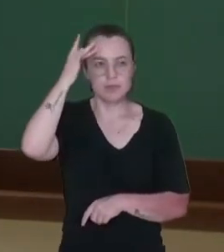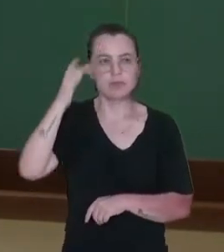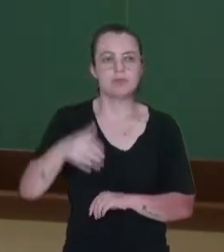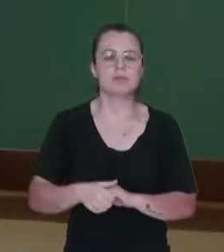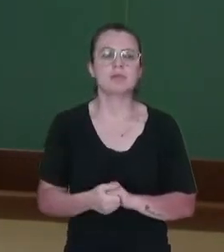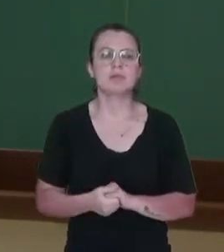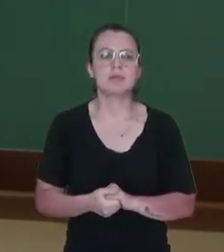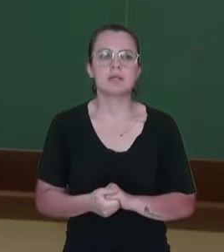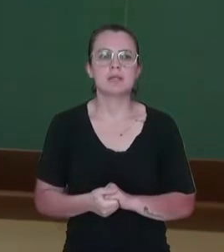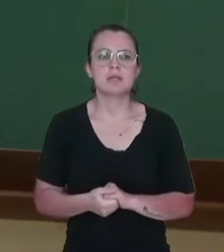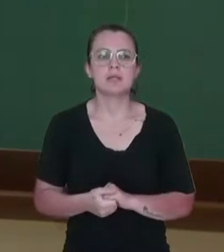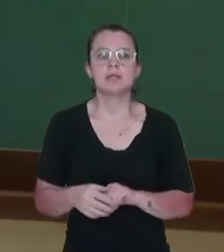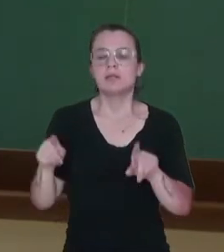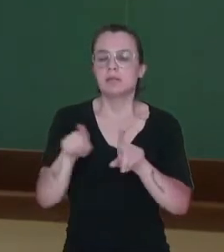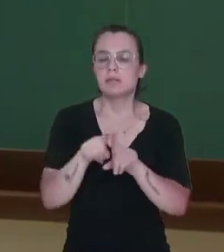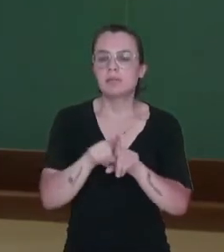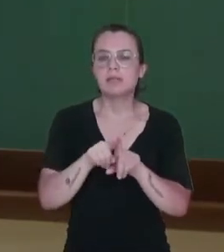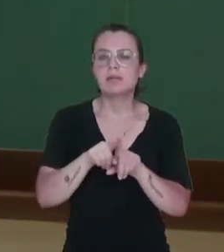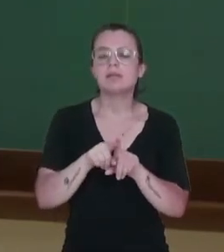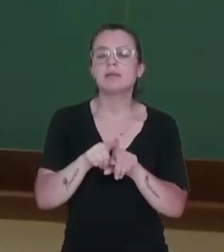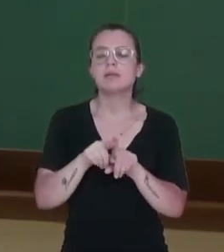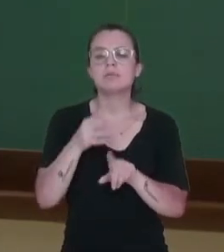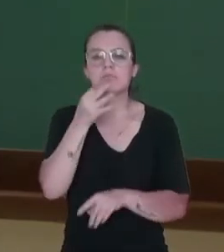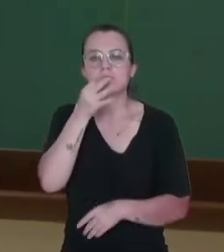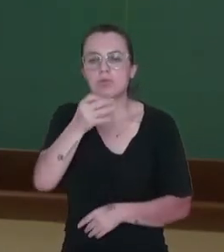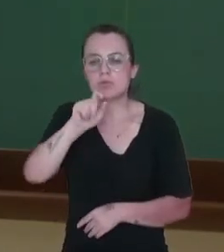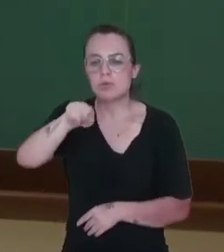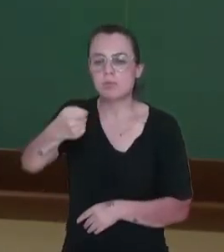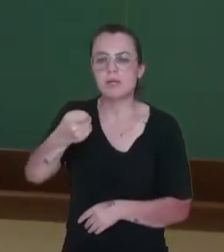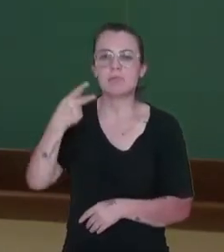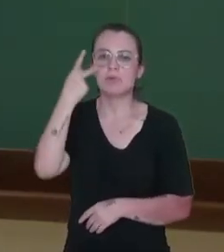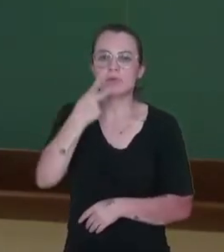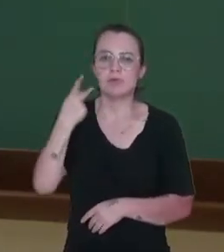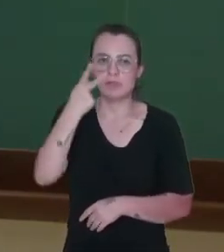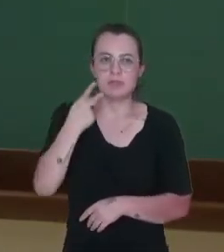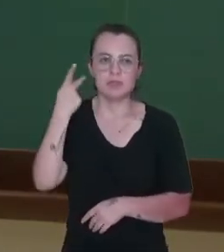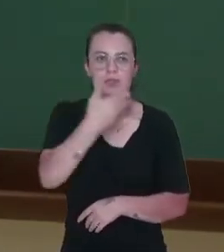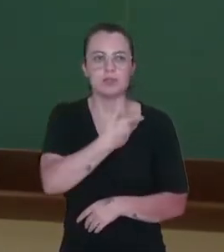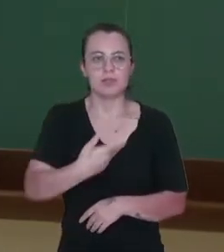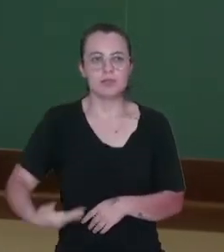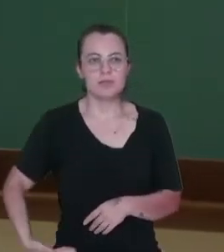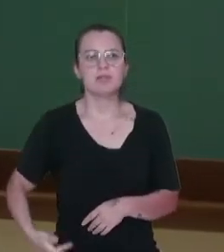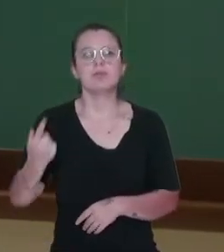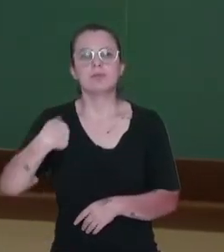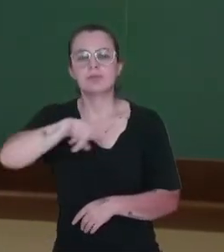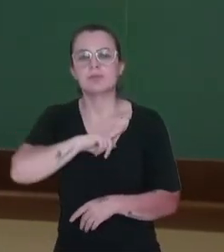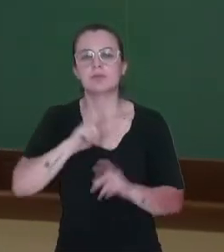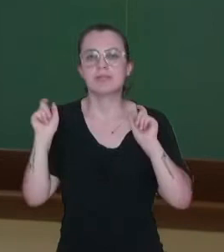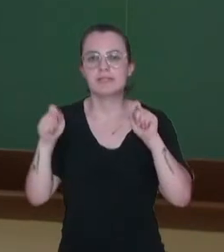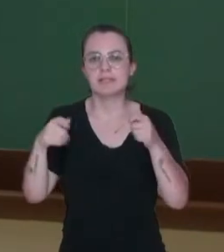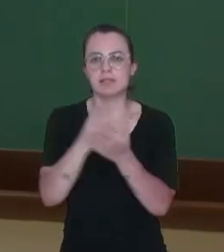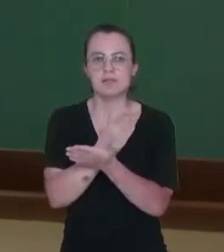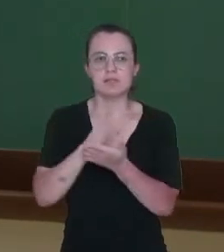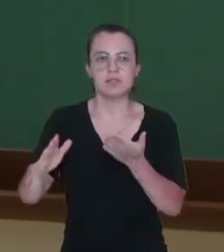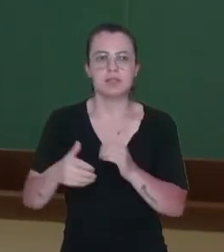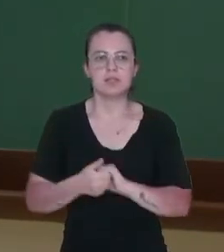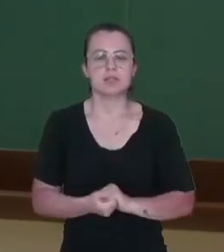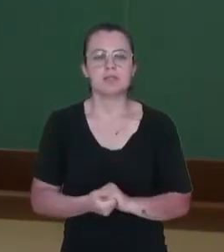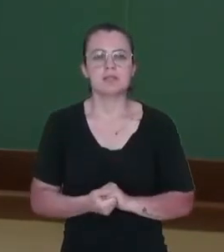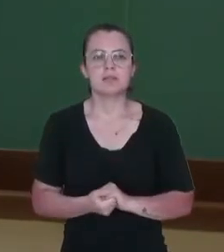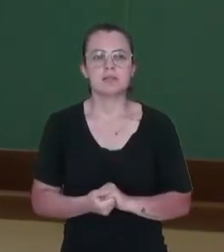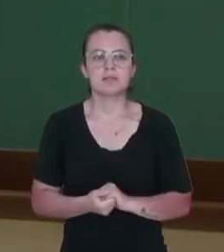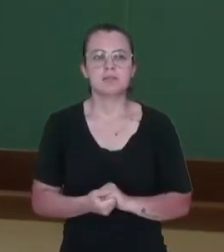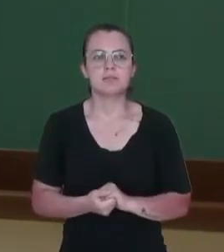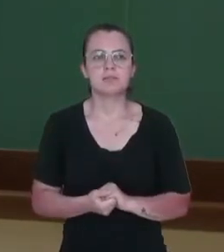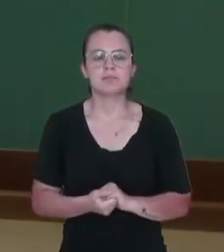políticos, né? Regimes de governo, por exemplo, são formas da gente dividir o espaço geográfico. Os critérios